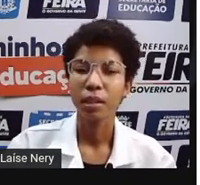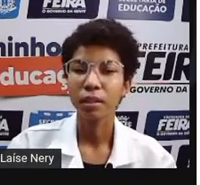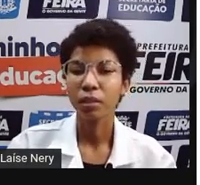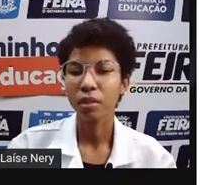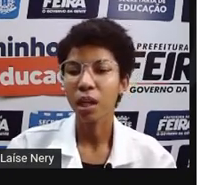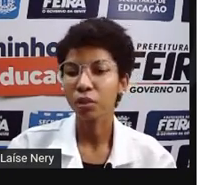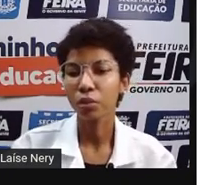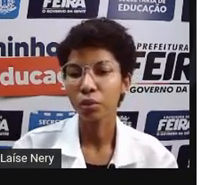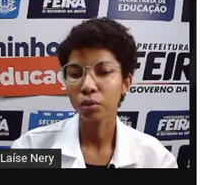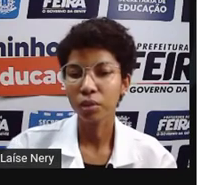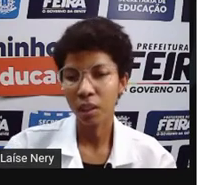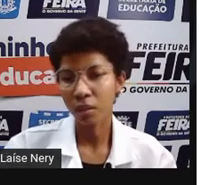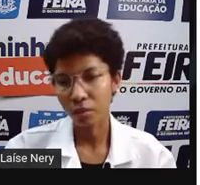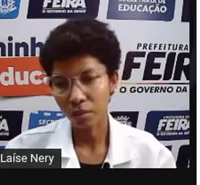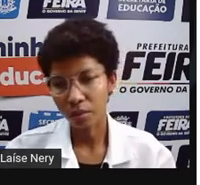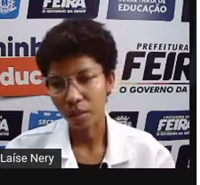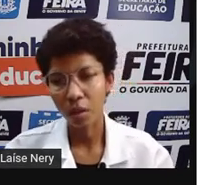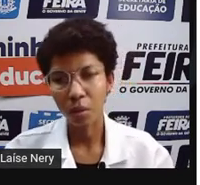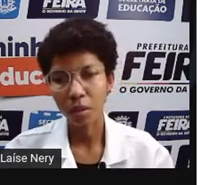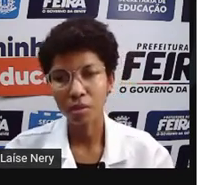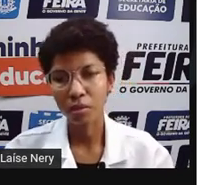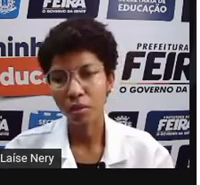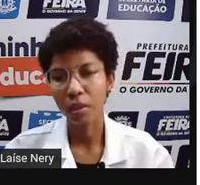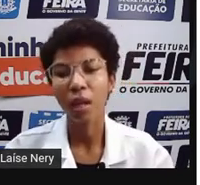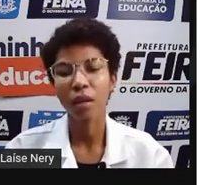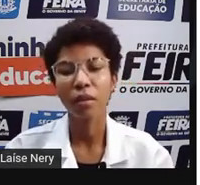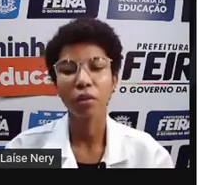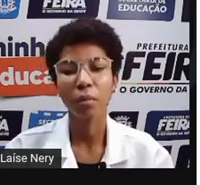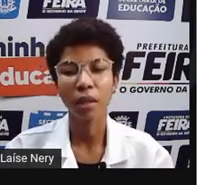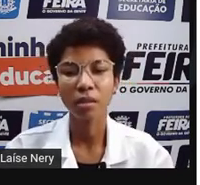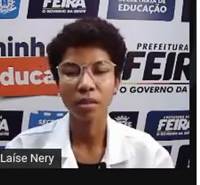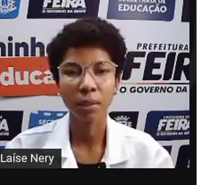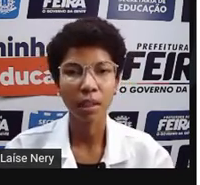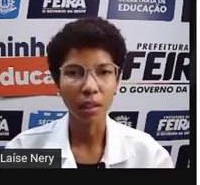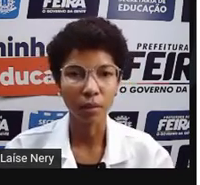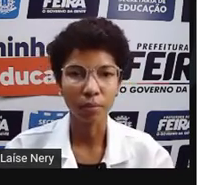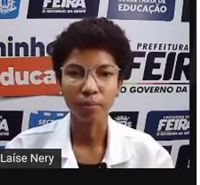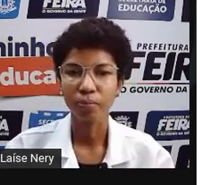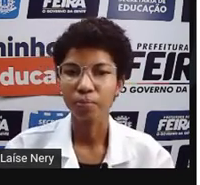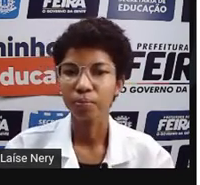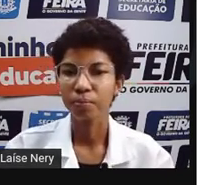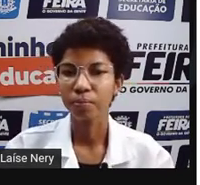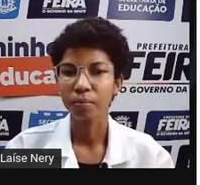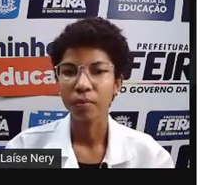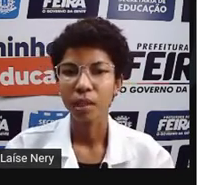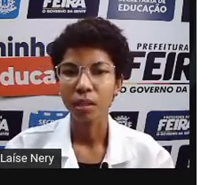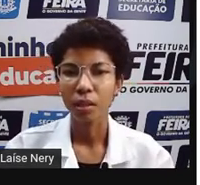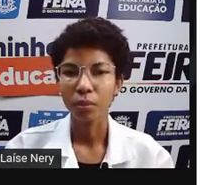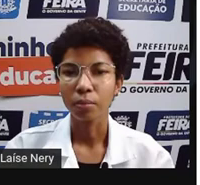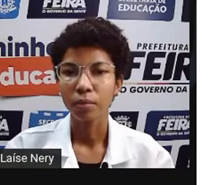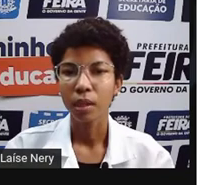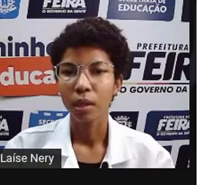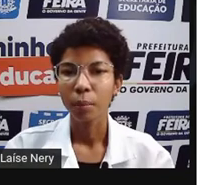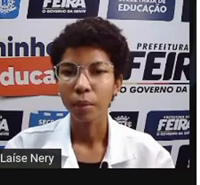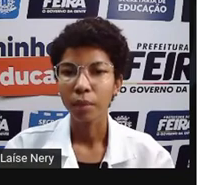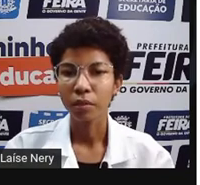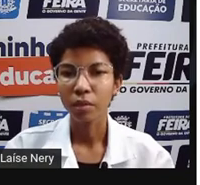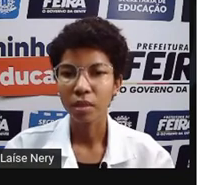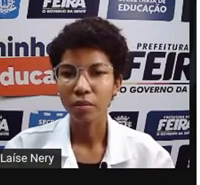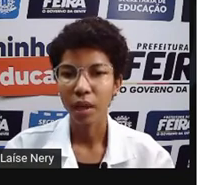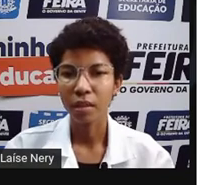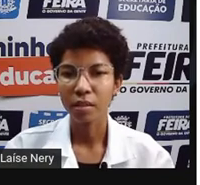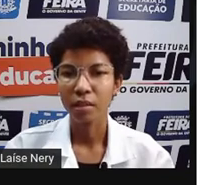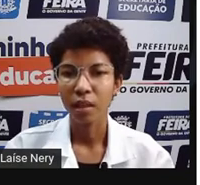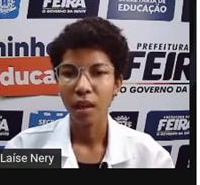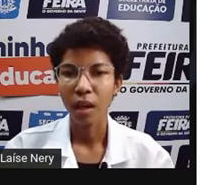então se gastou 200 kilowatts hora ela vai cobrar em cima daquilo. Então, primeiro